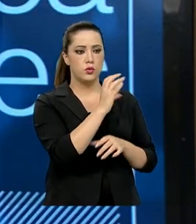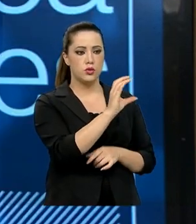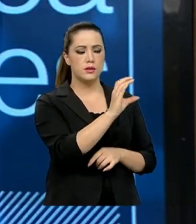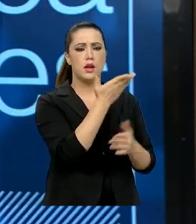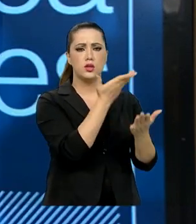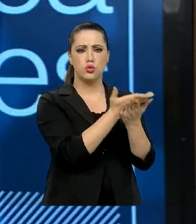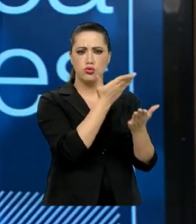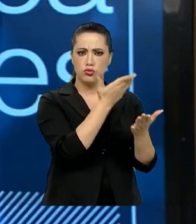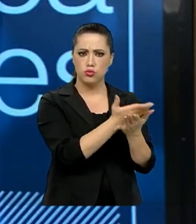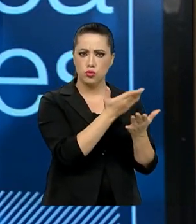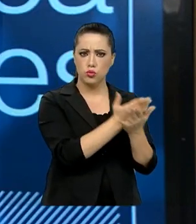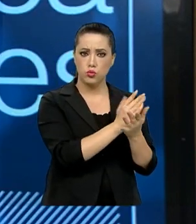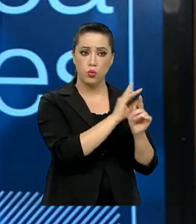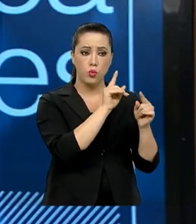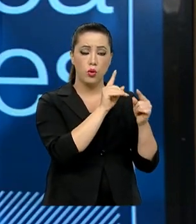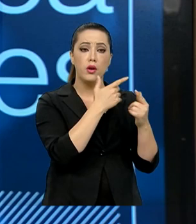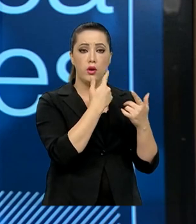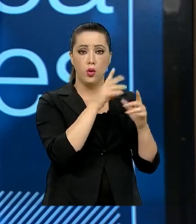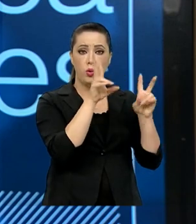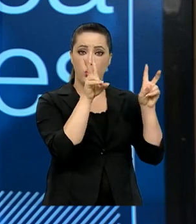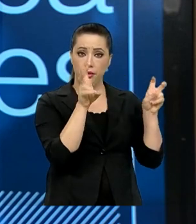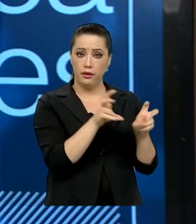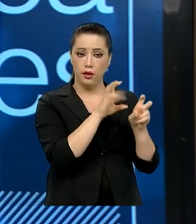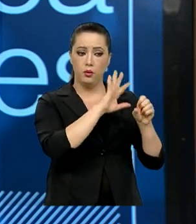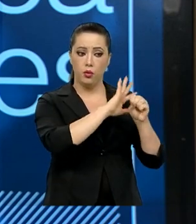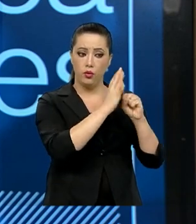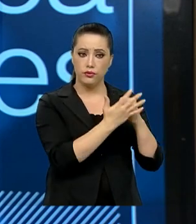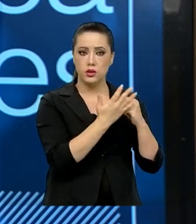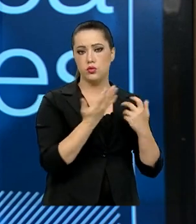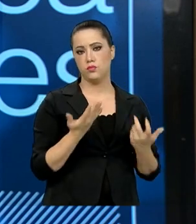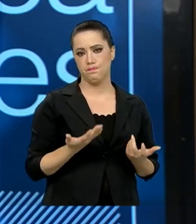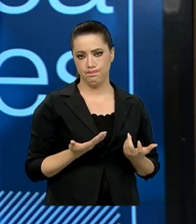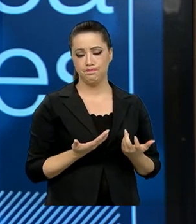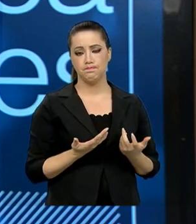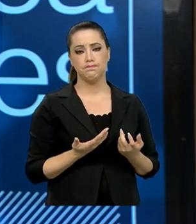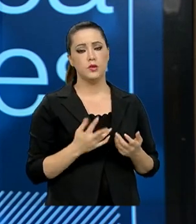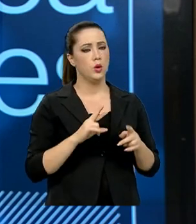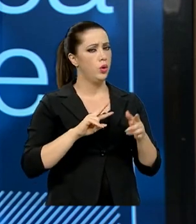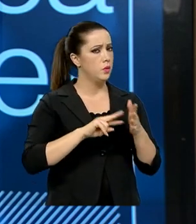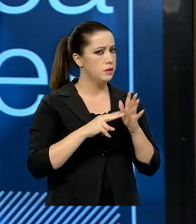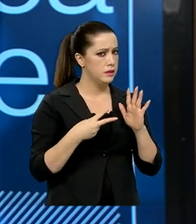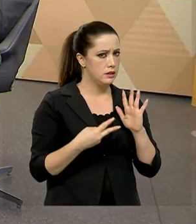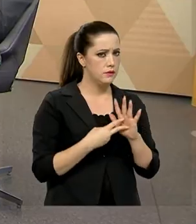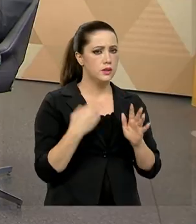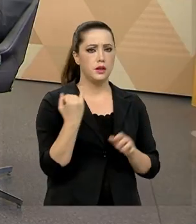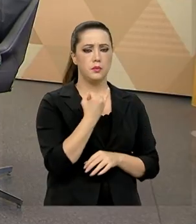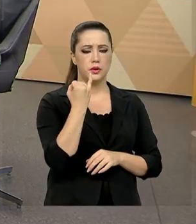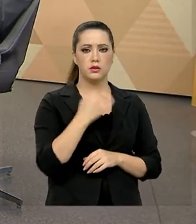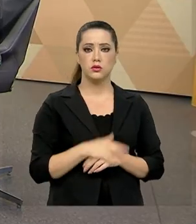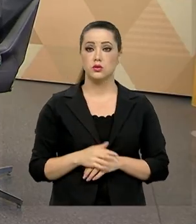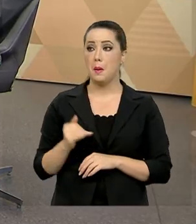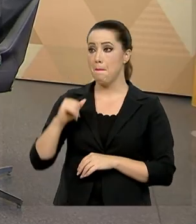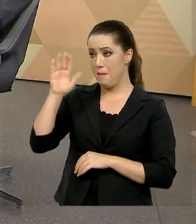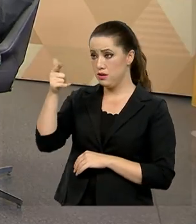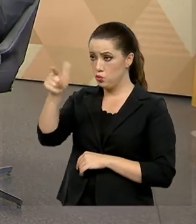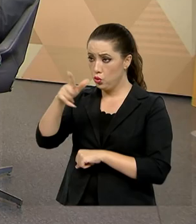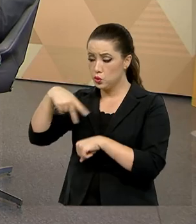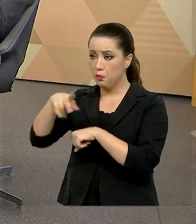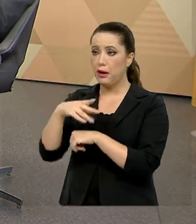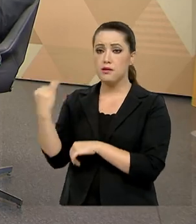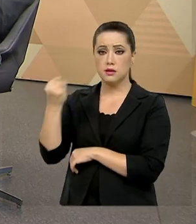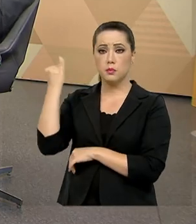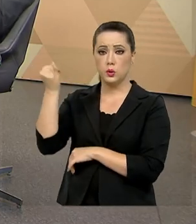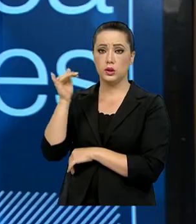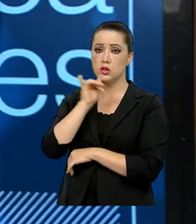Covid-19. Ou seja, é algo realmente extraordinário. Na frente de países importantes. Na frente de países importantes. Como